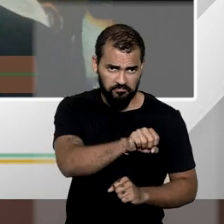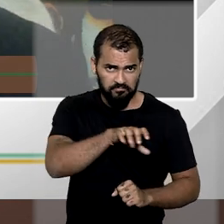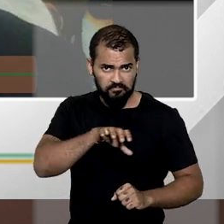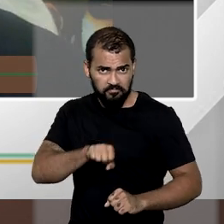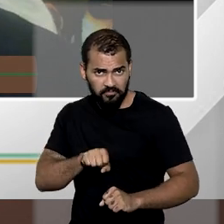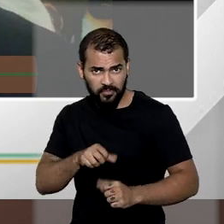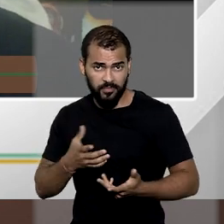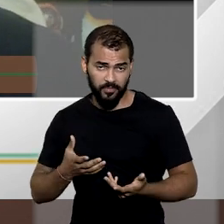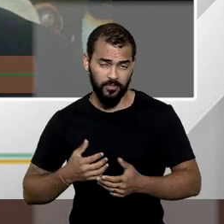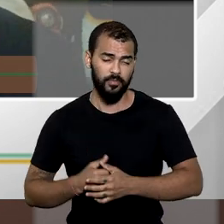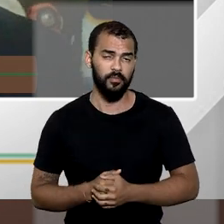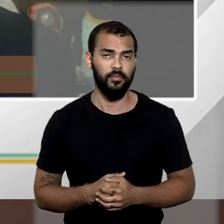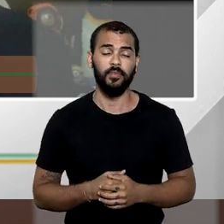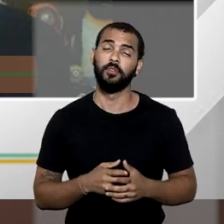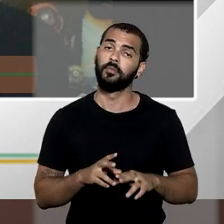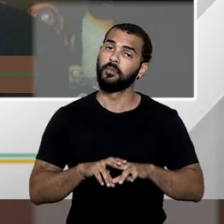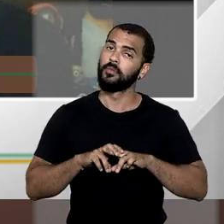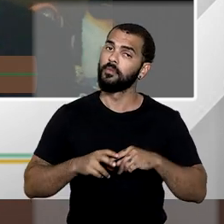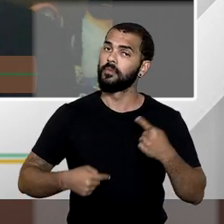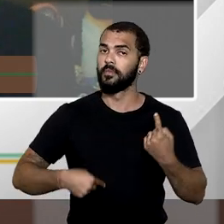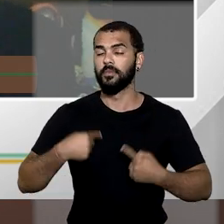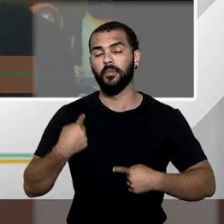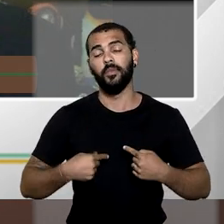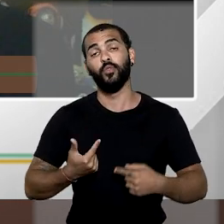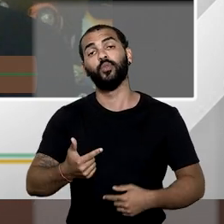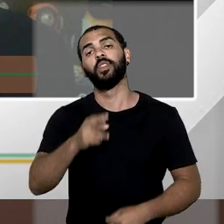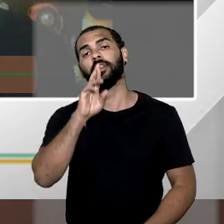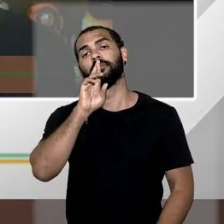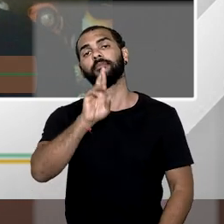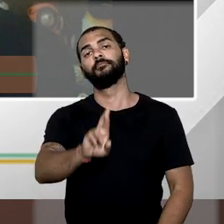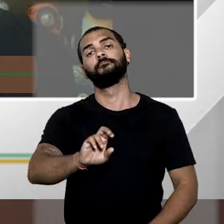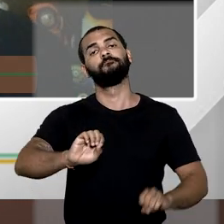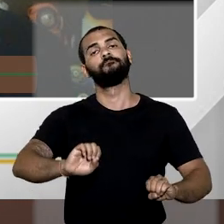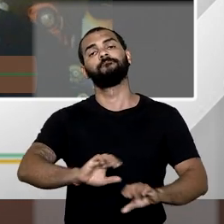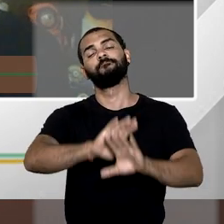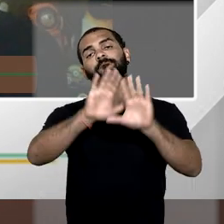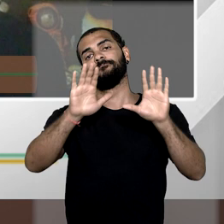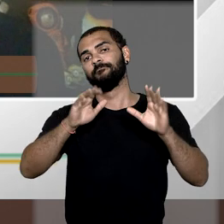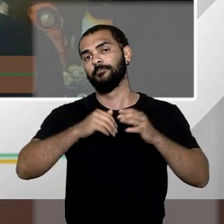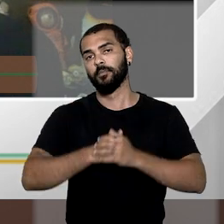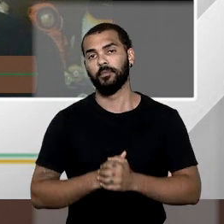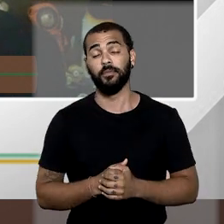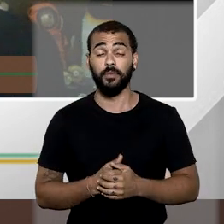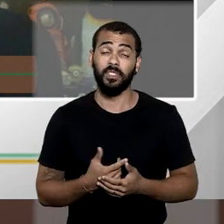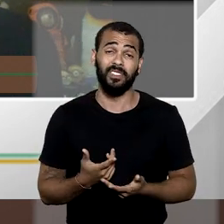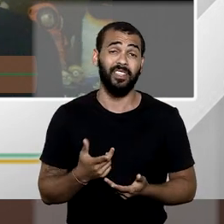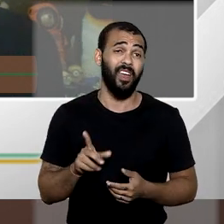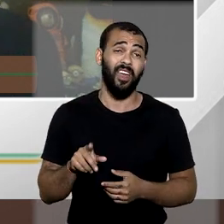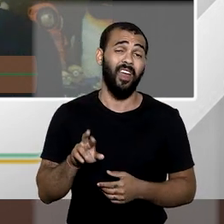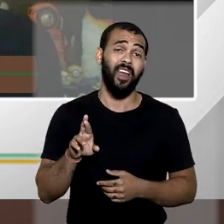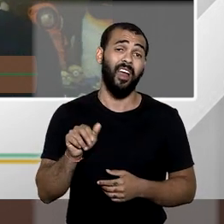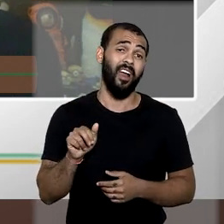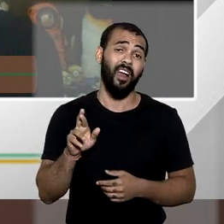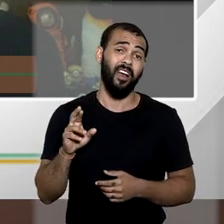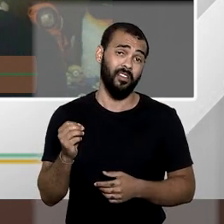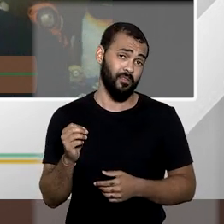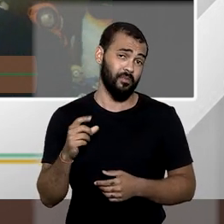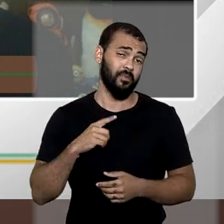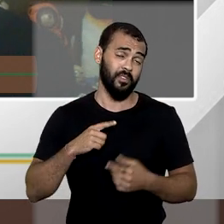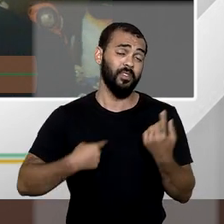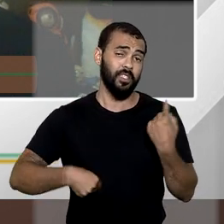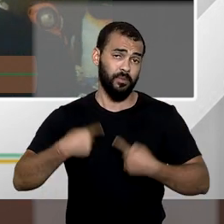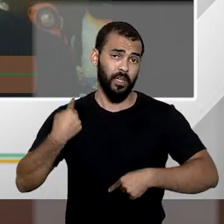na verdade, graça à polêmica, não há uma resposta definitiva. Há mesmo casos raríssimos em que a matéria foi